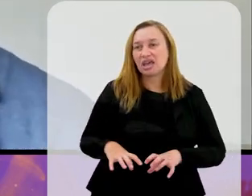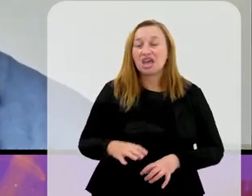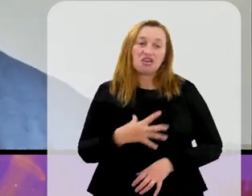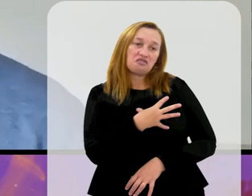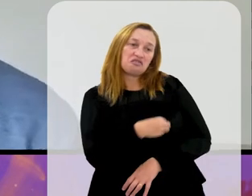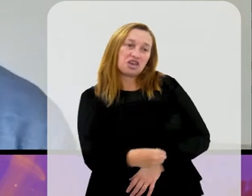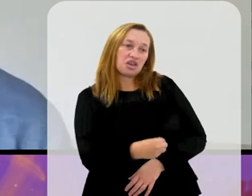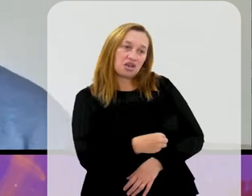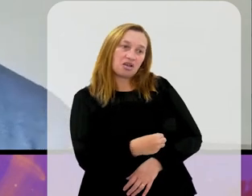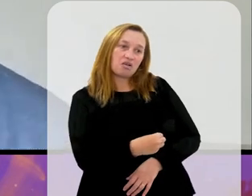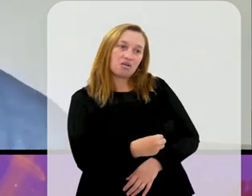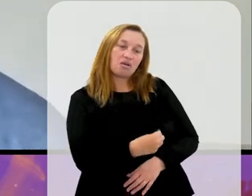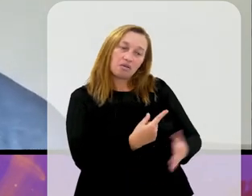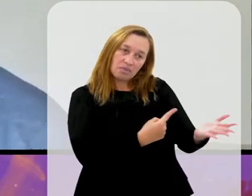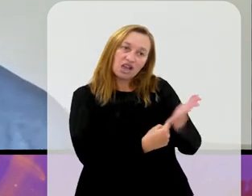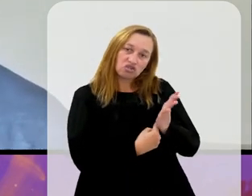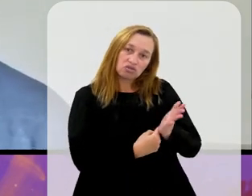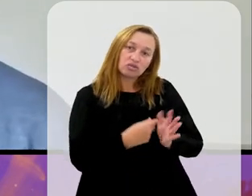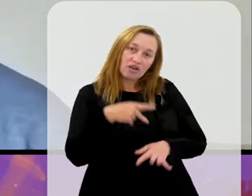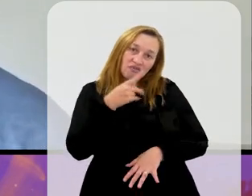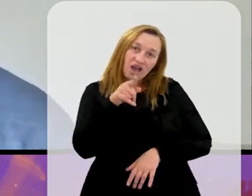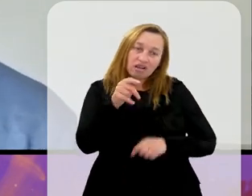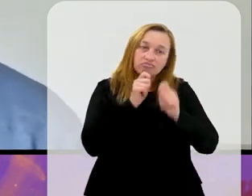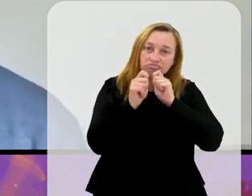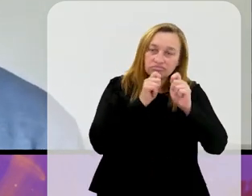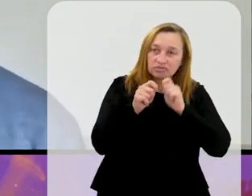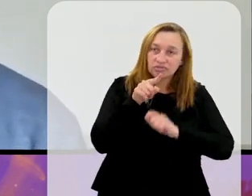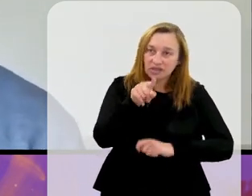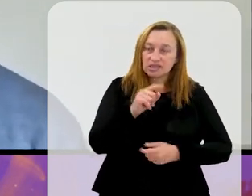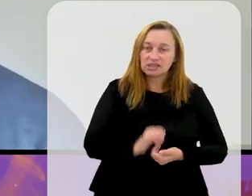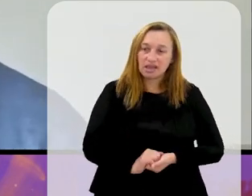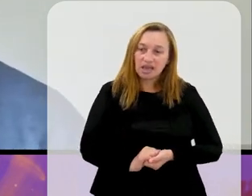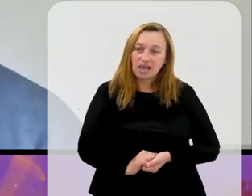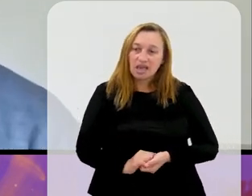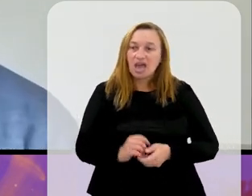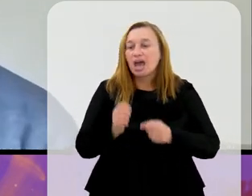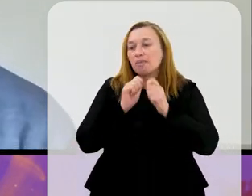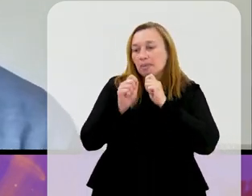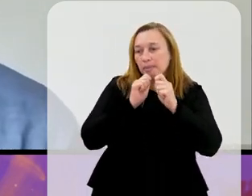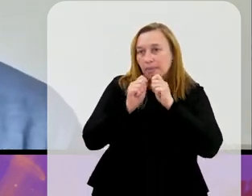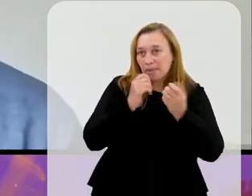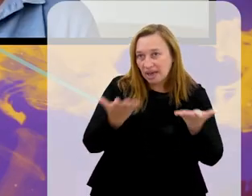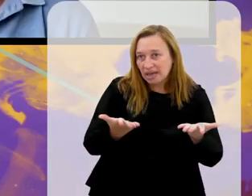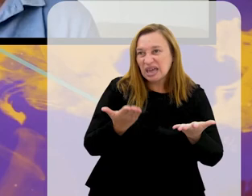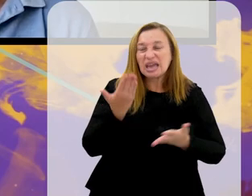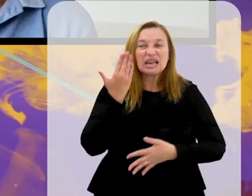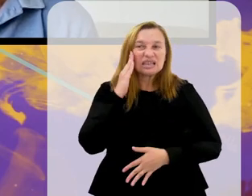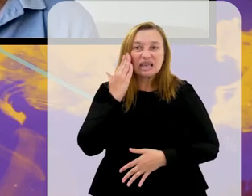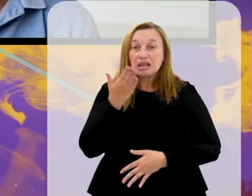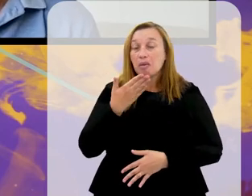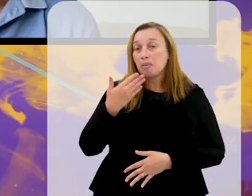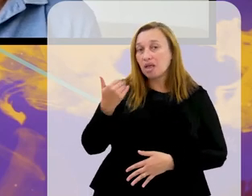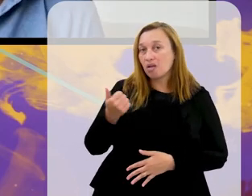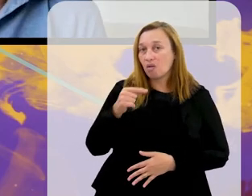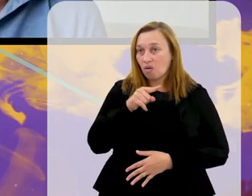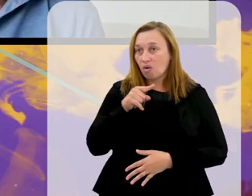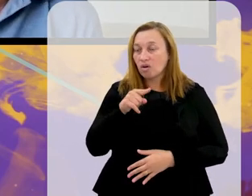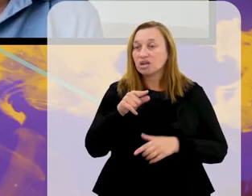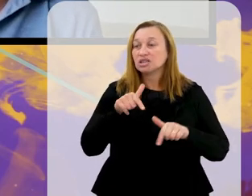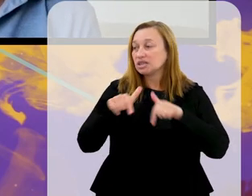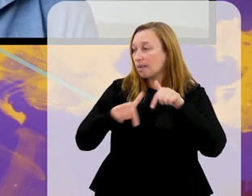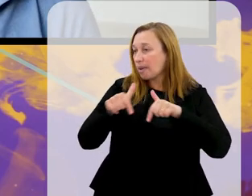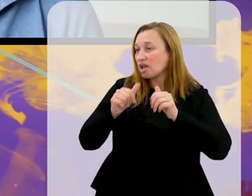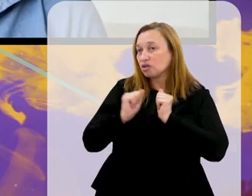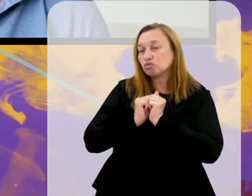Emiliano, fala você. Porque eles falam a mesma língua futbolística, que eu quero dizer, né. Eles entendem da mesma maneira.